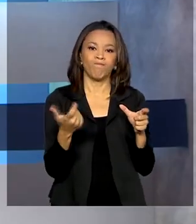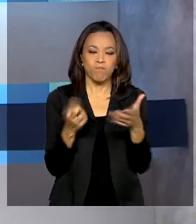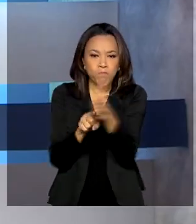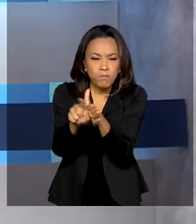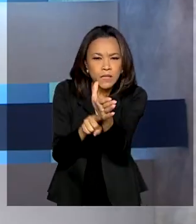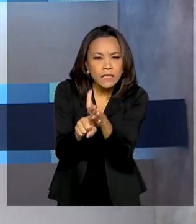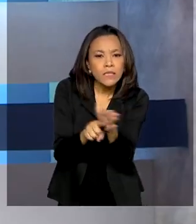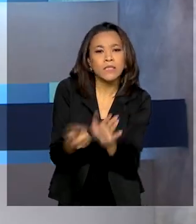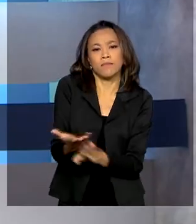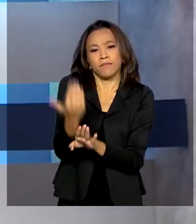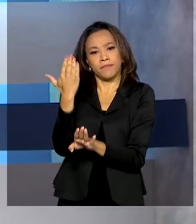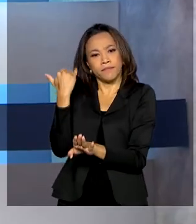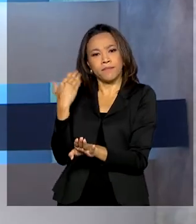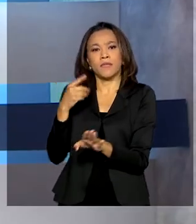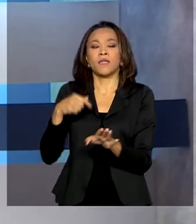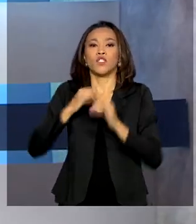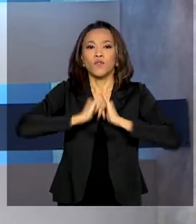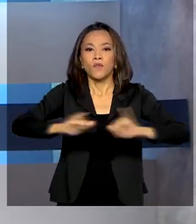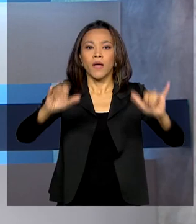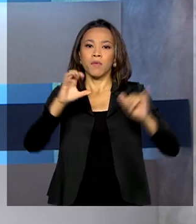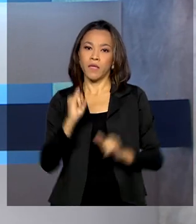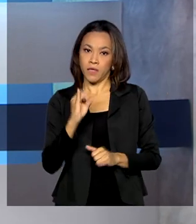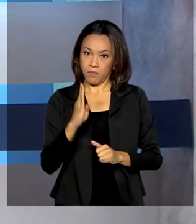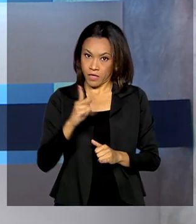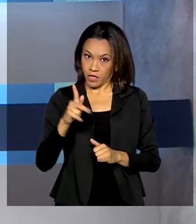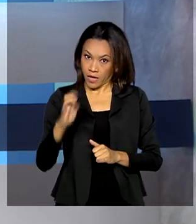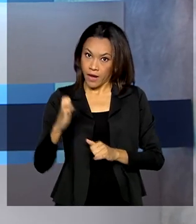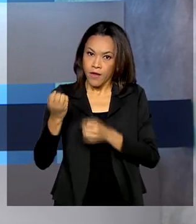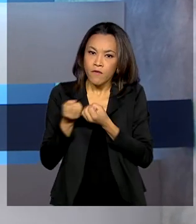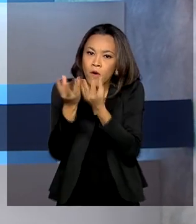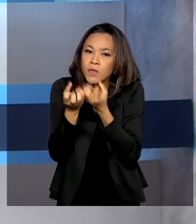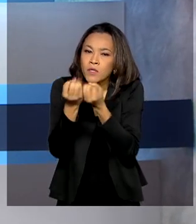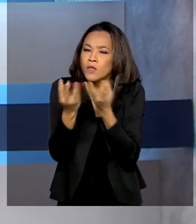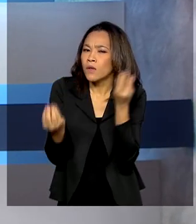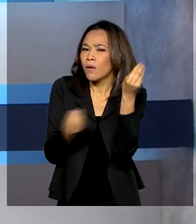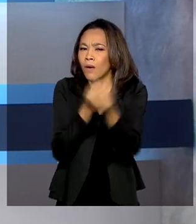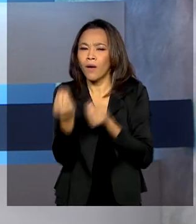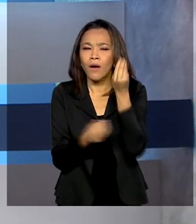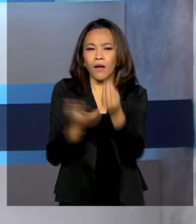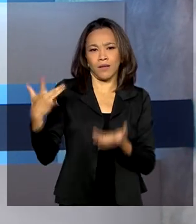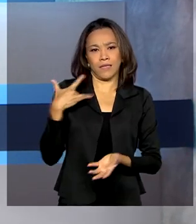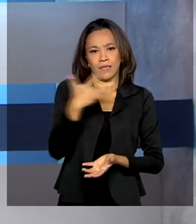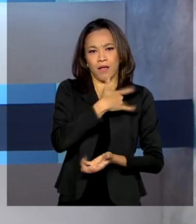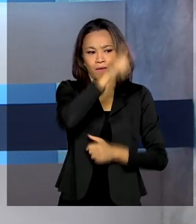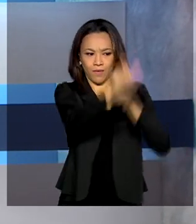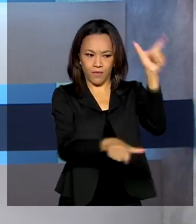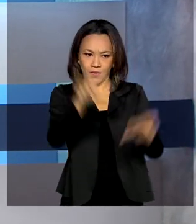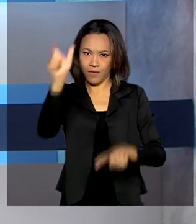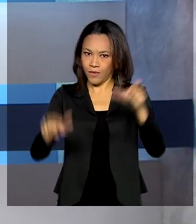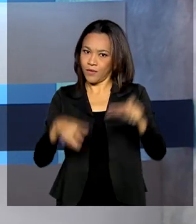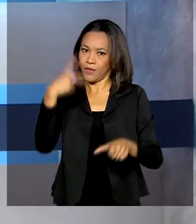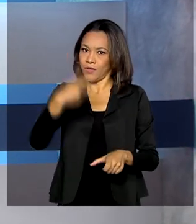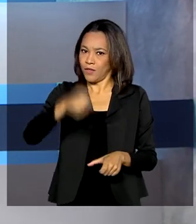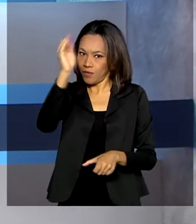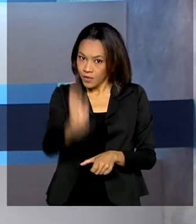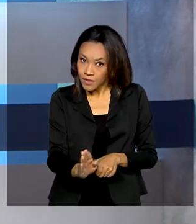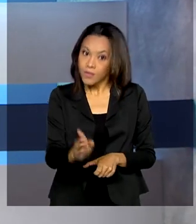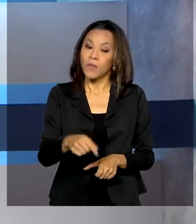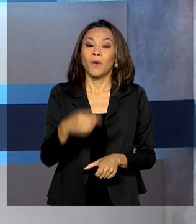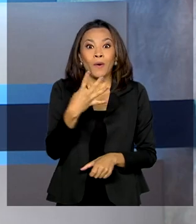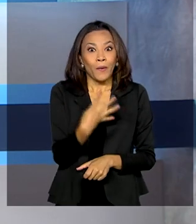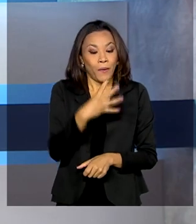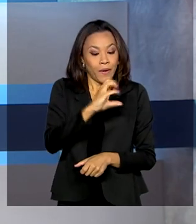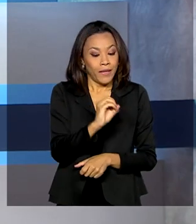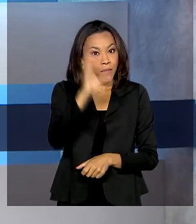divulgada pelo IBGE traz informações sobre a saúde da população. Os dados mostram que mais de 40% dos